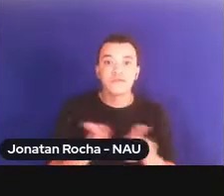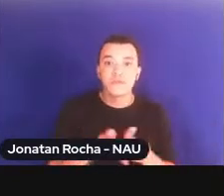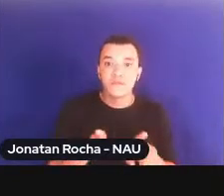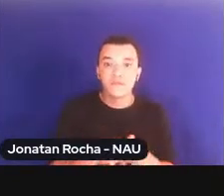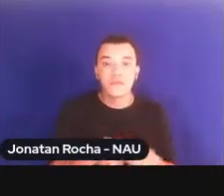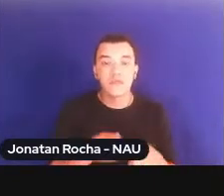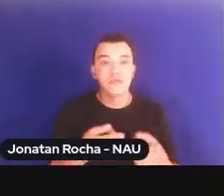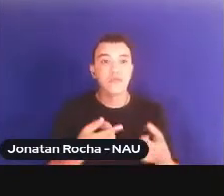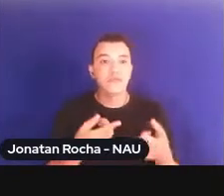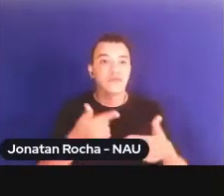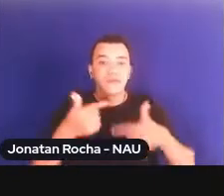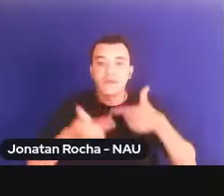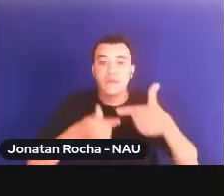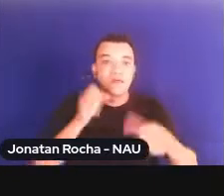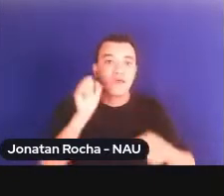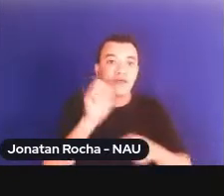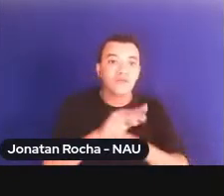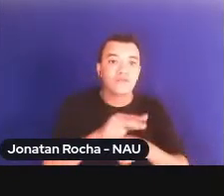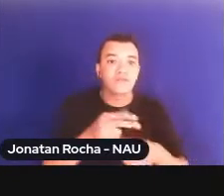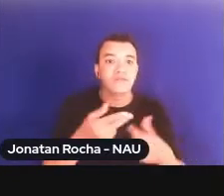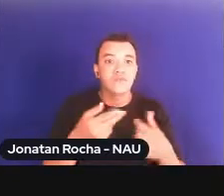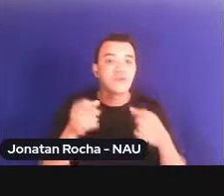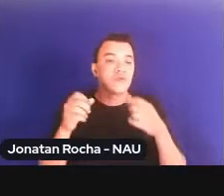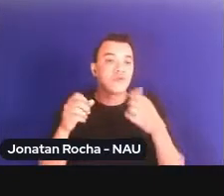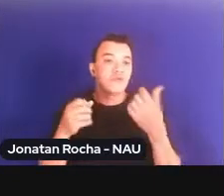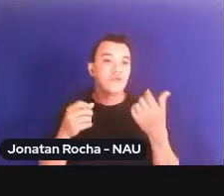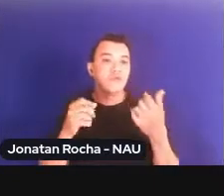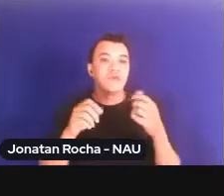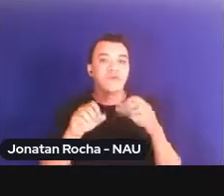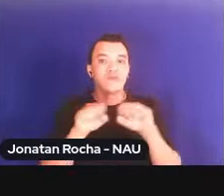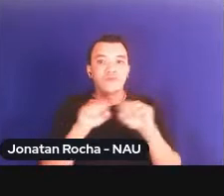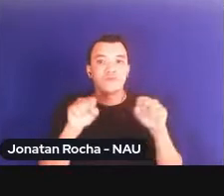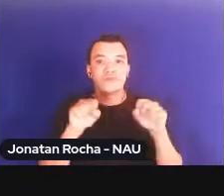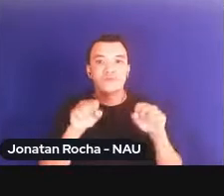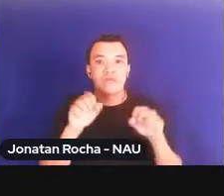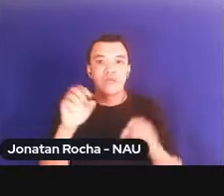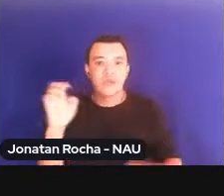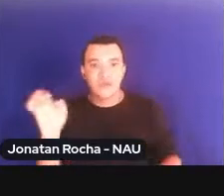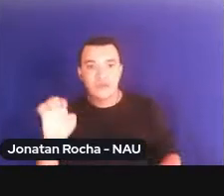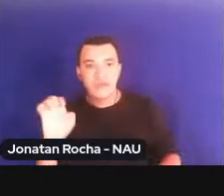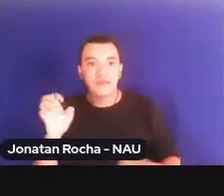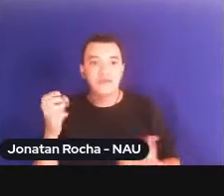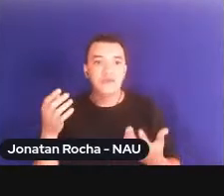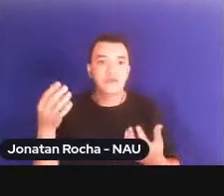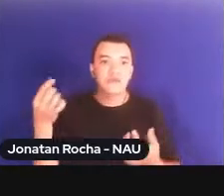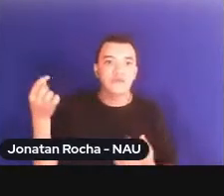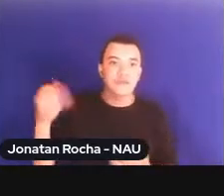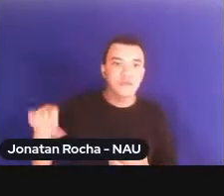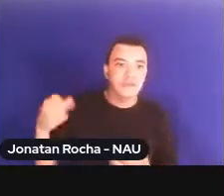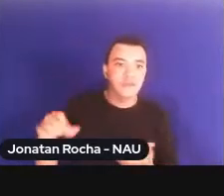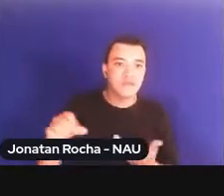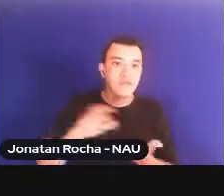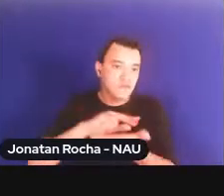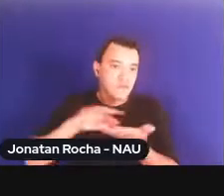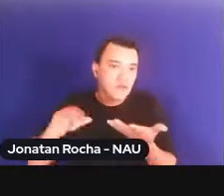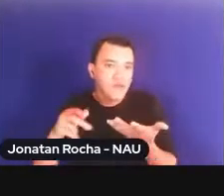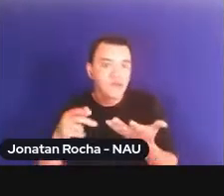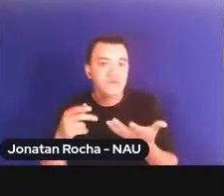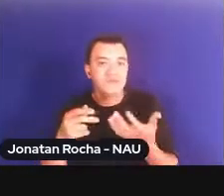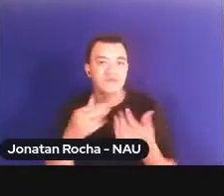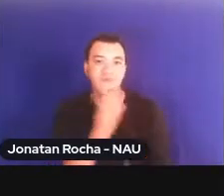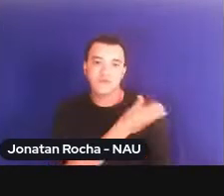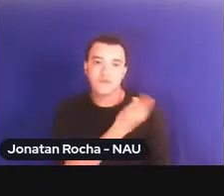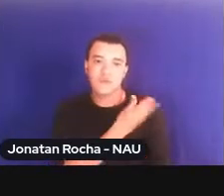trabalho, ao serviço público, à população LGBTQIA+, dentre tantas outras questões. A